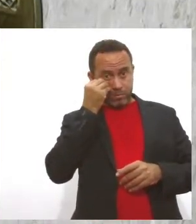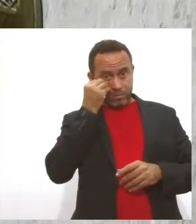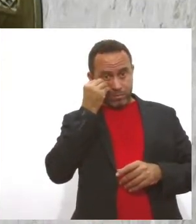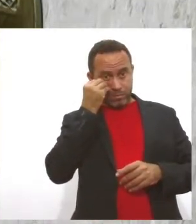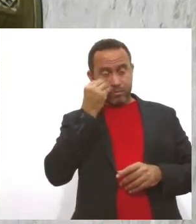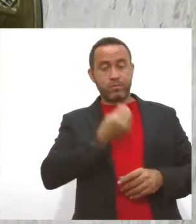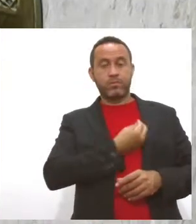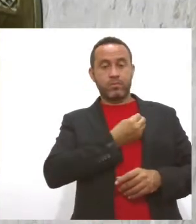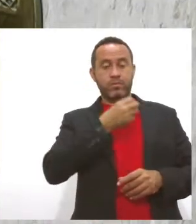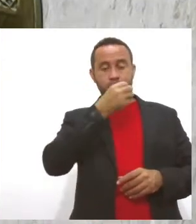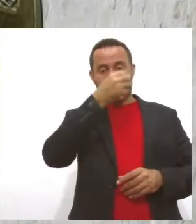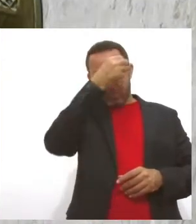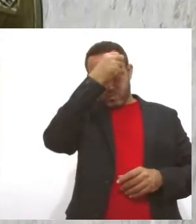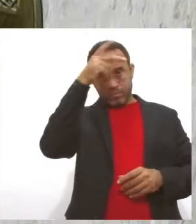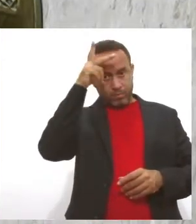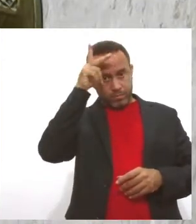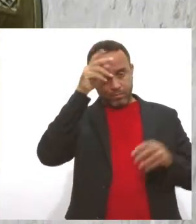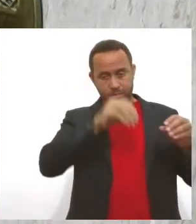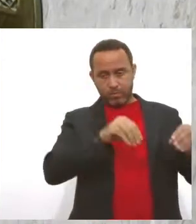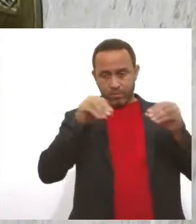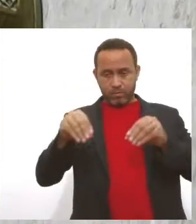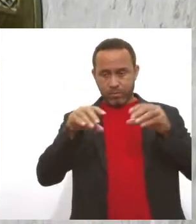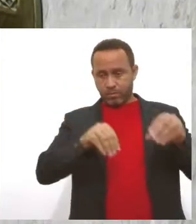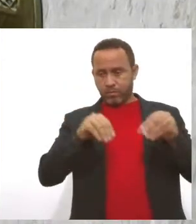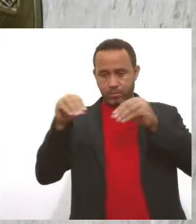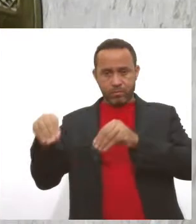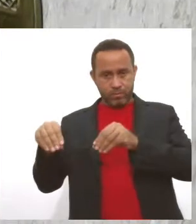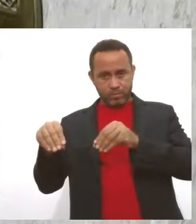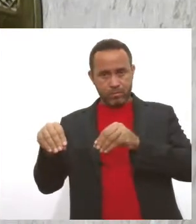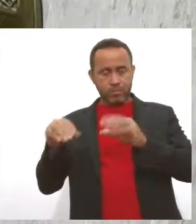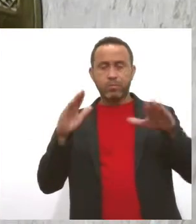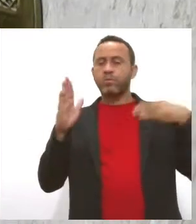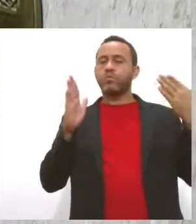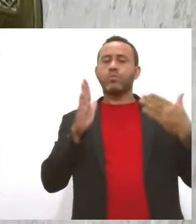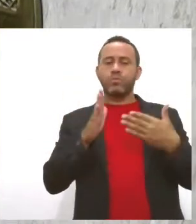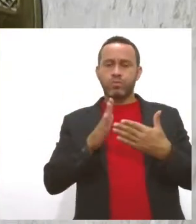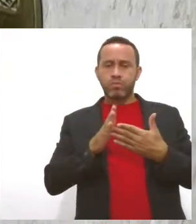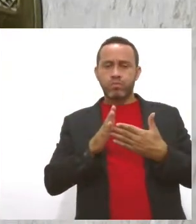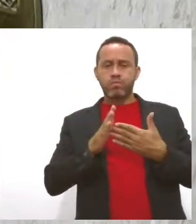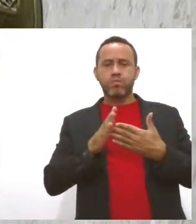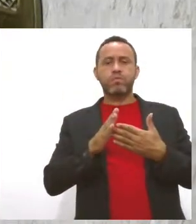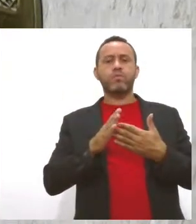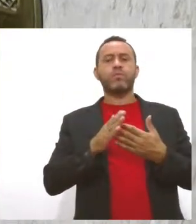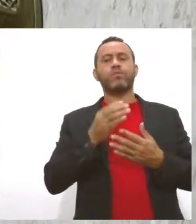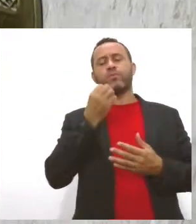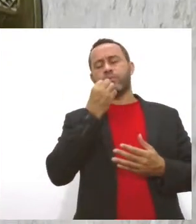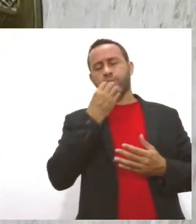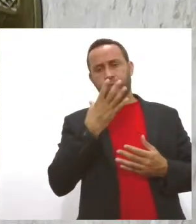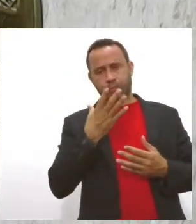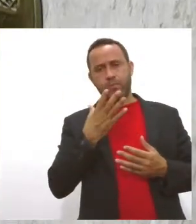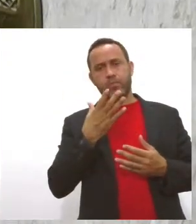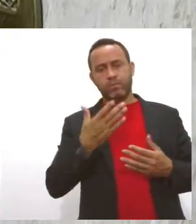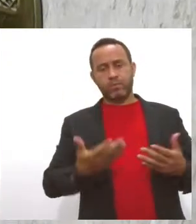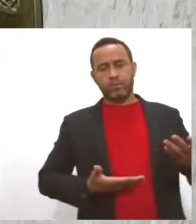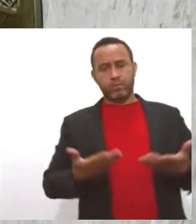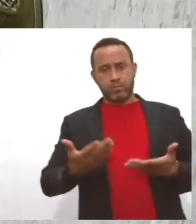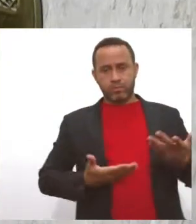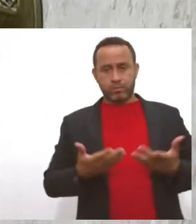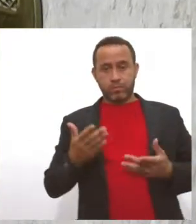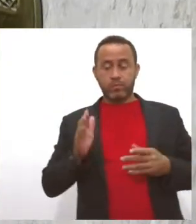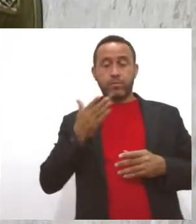no prefeito, a passagem da Assembleia e a volta. Então, tudo isso comunga com a experiência de poder servir melhor ao povo,